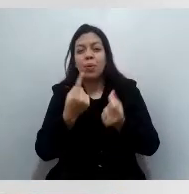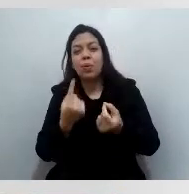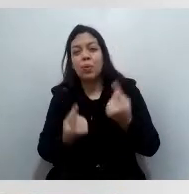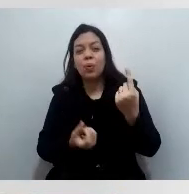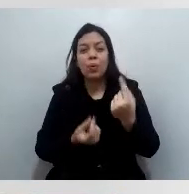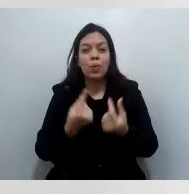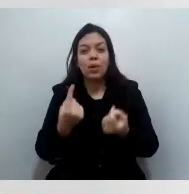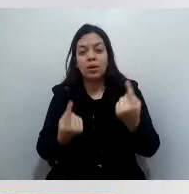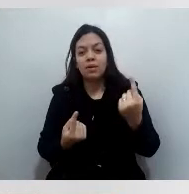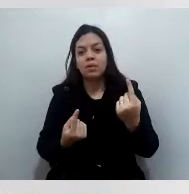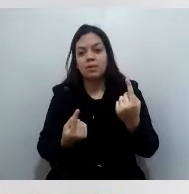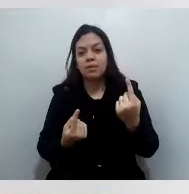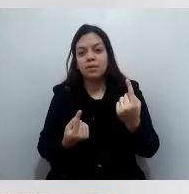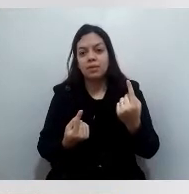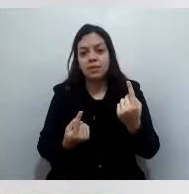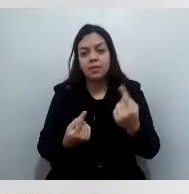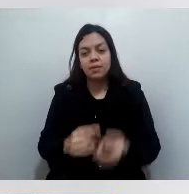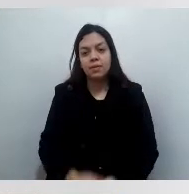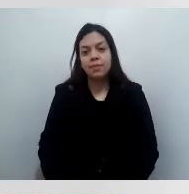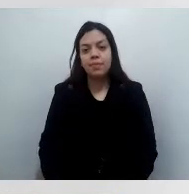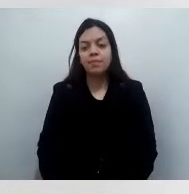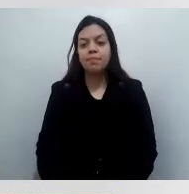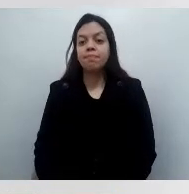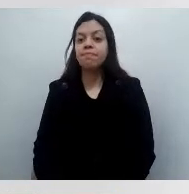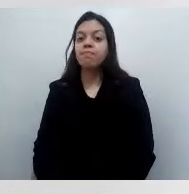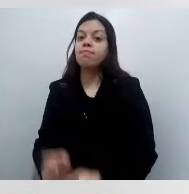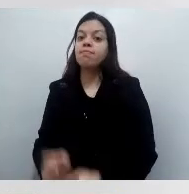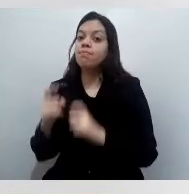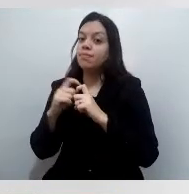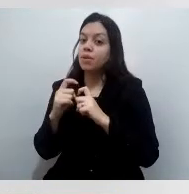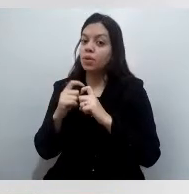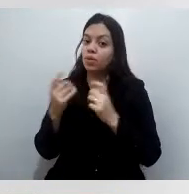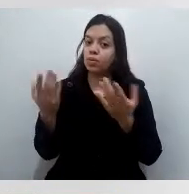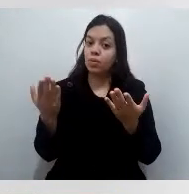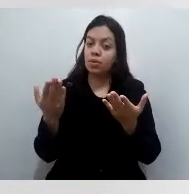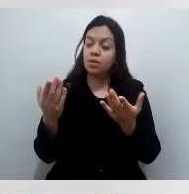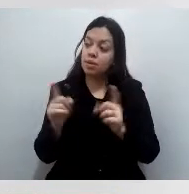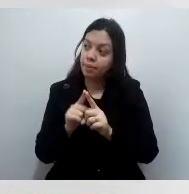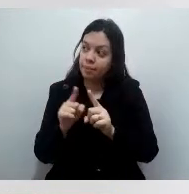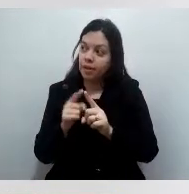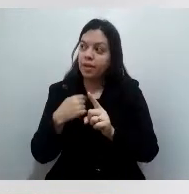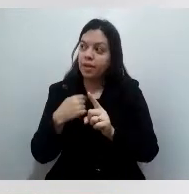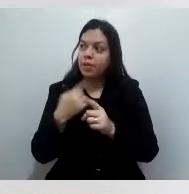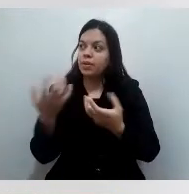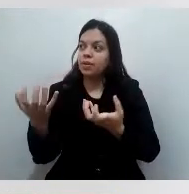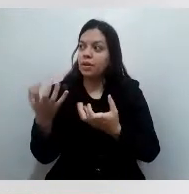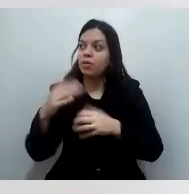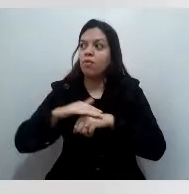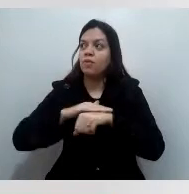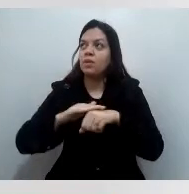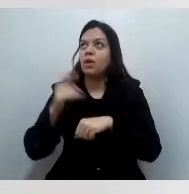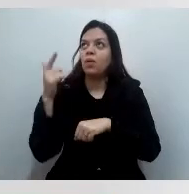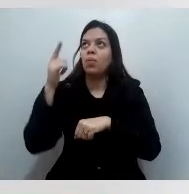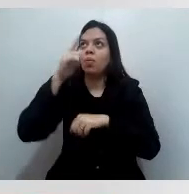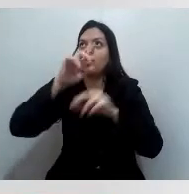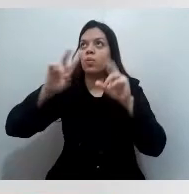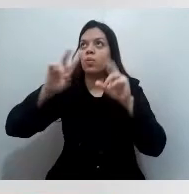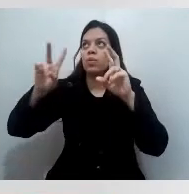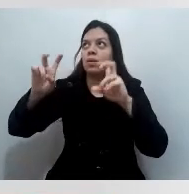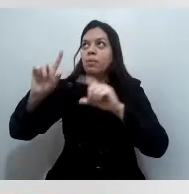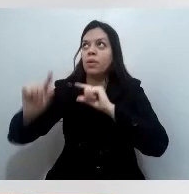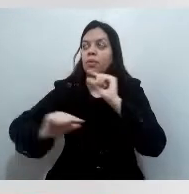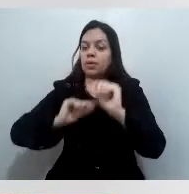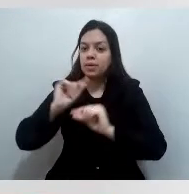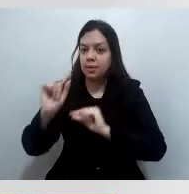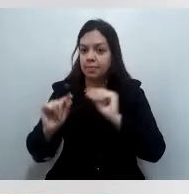Saúde. Doutora, eu quero começar por uma outra questão antes de falar sobre essa nova fase.